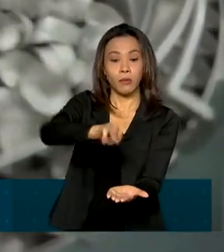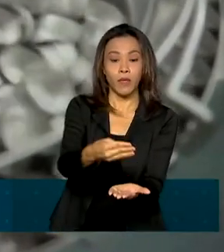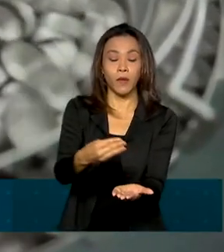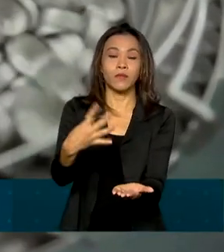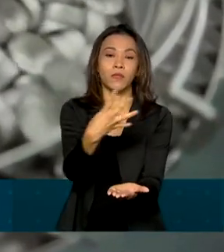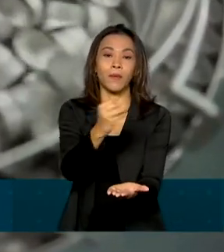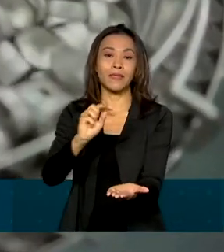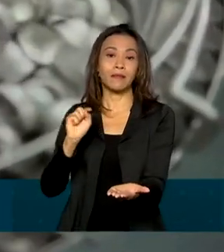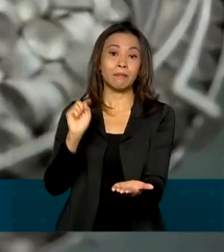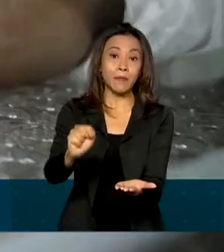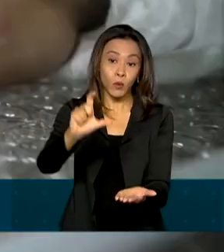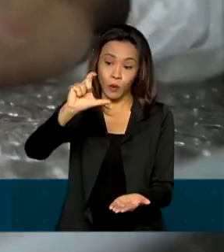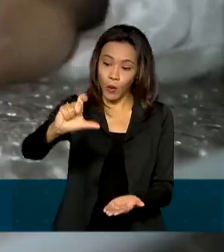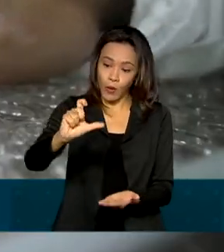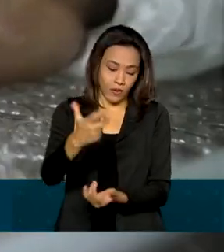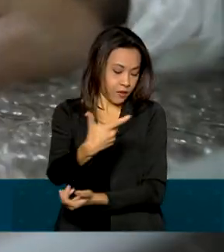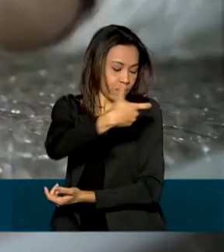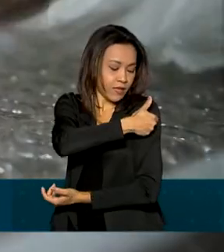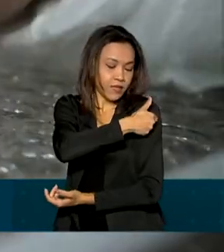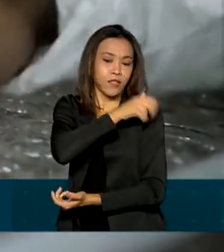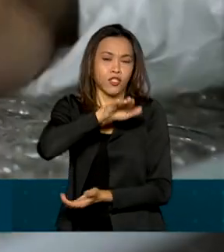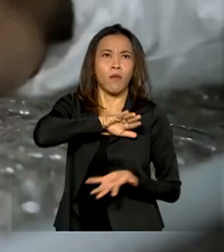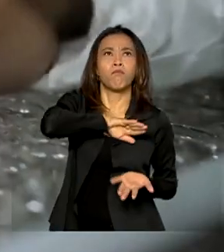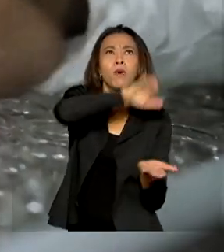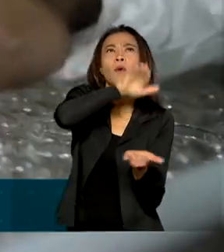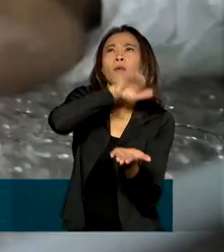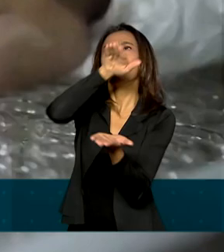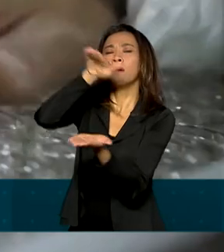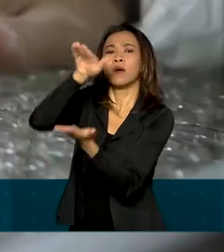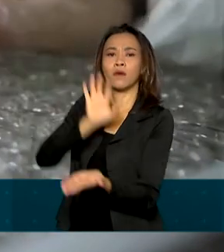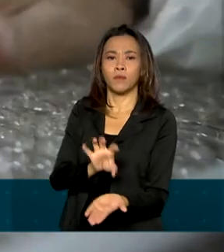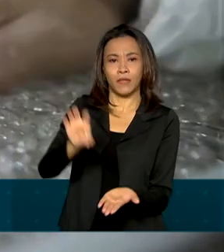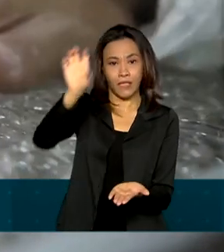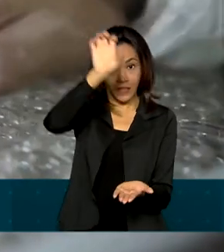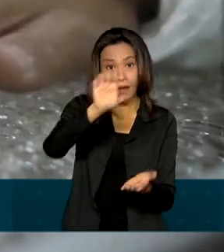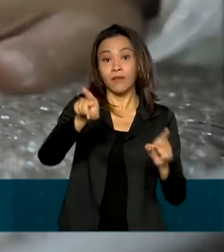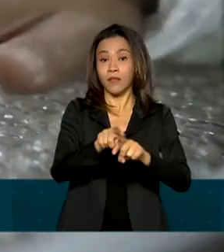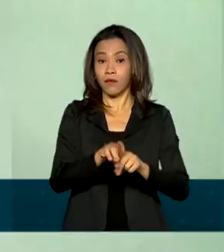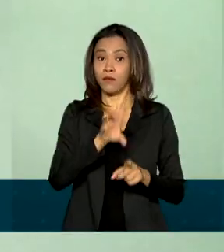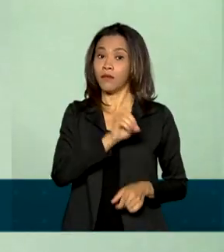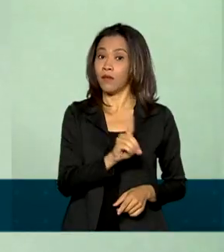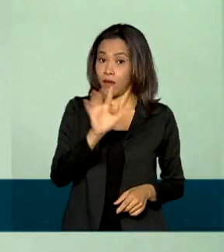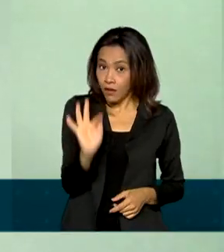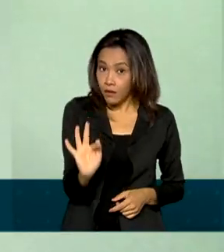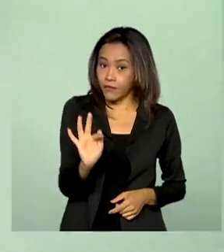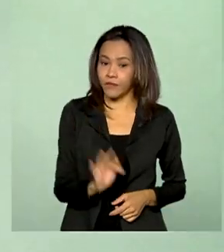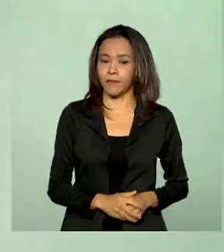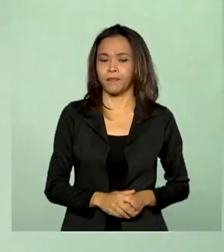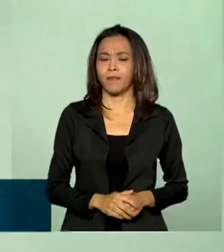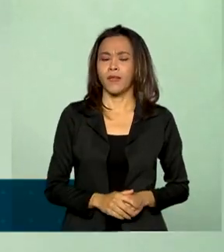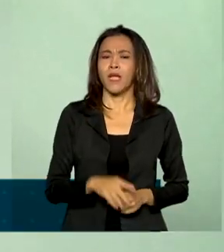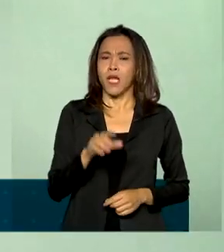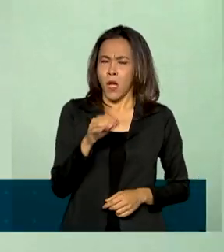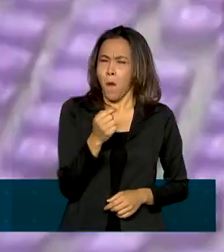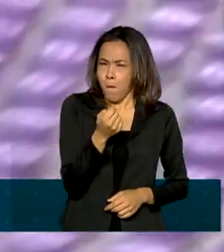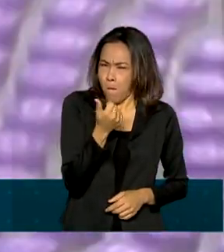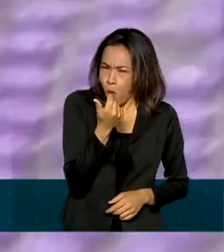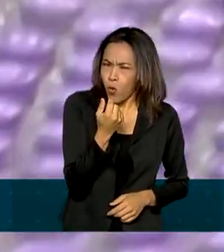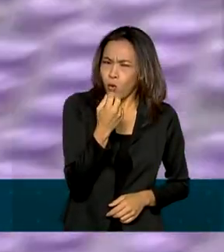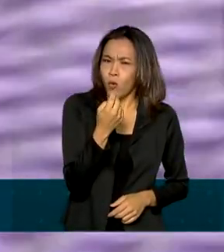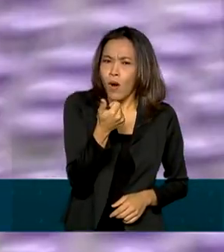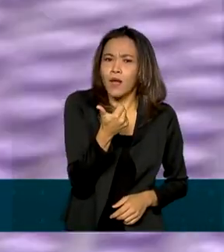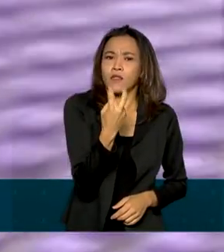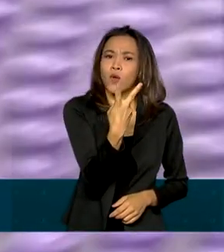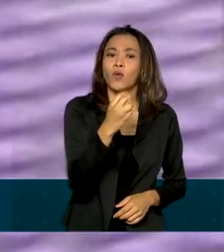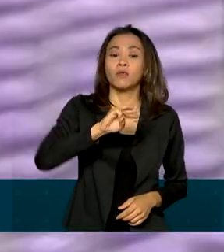mil doses da vacina, distribuídas para todos os estados e o Distrito Federal. Pouco mais de 2 milhões de doses